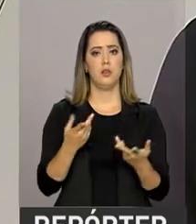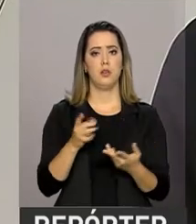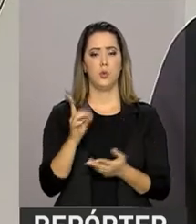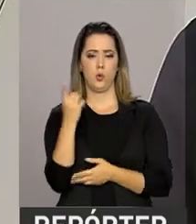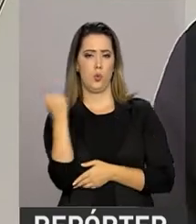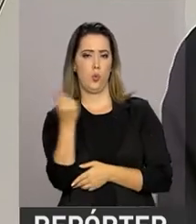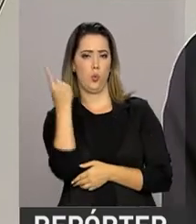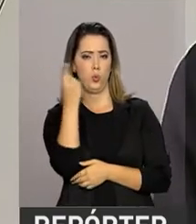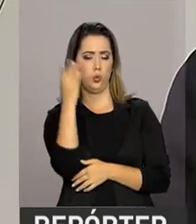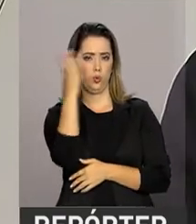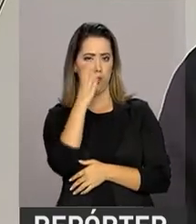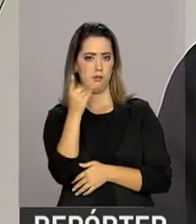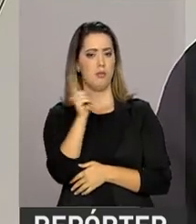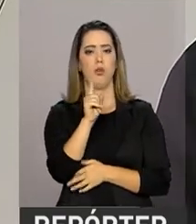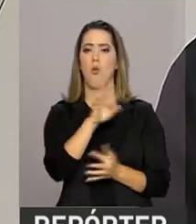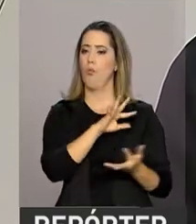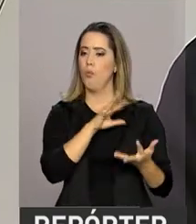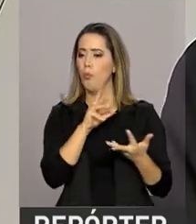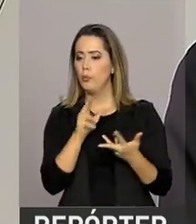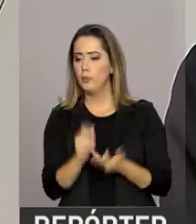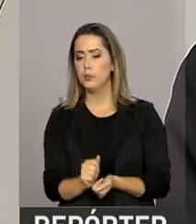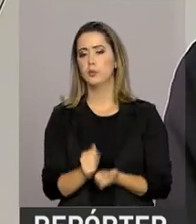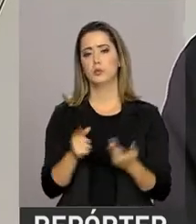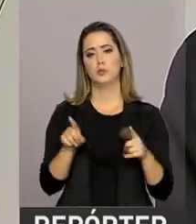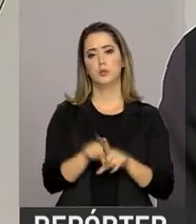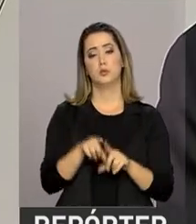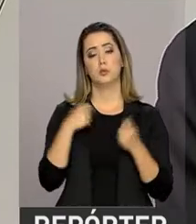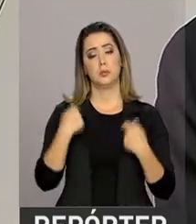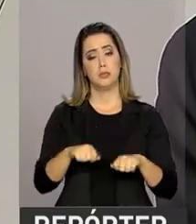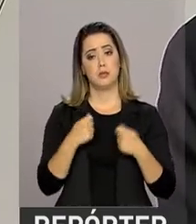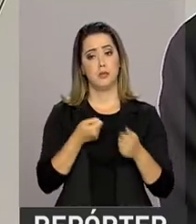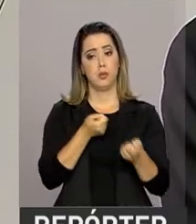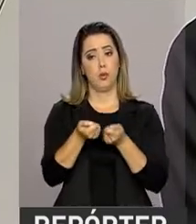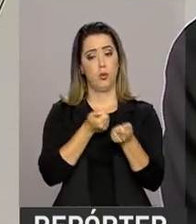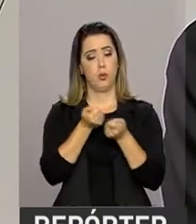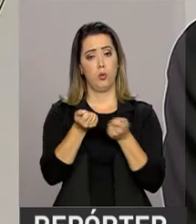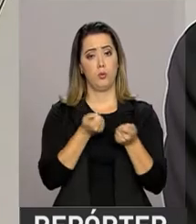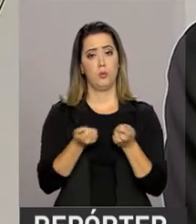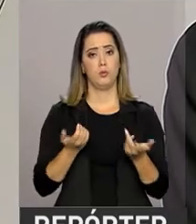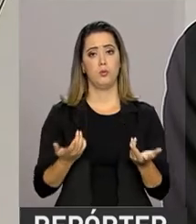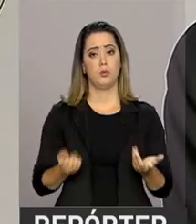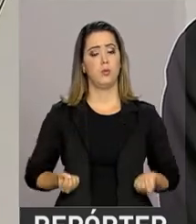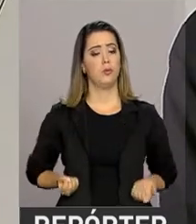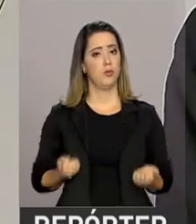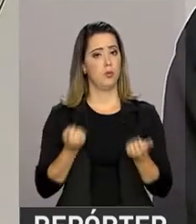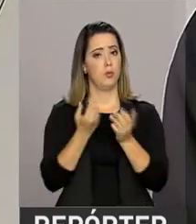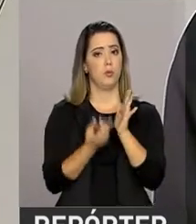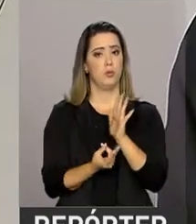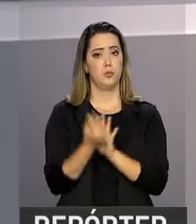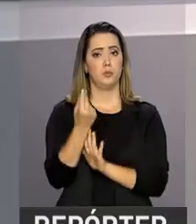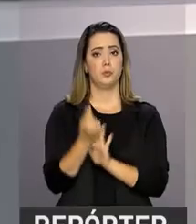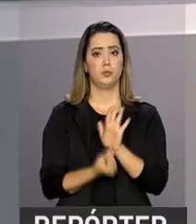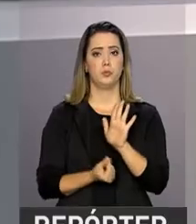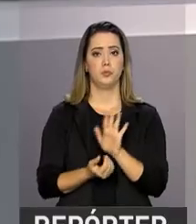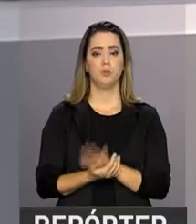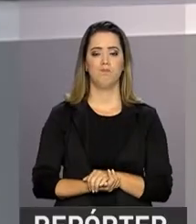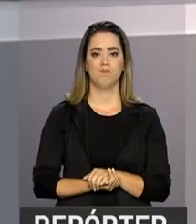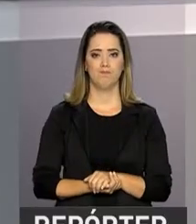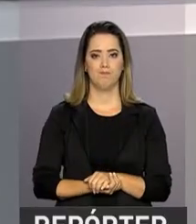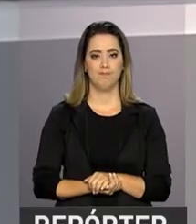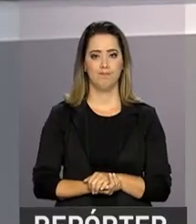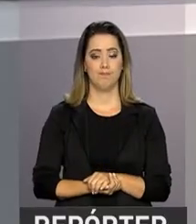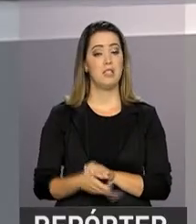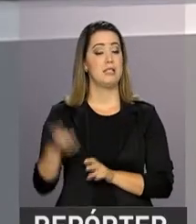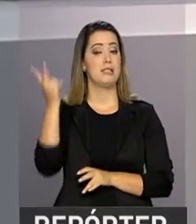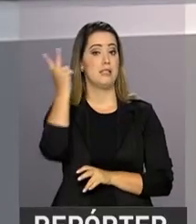do Brasil, é uma coisa de todos os países, que precisam ajustar as suas contas públicas. Ainda